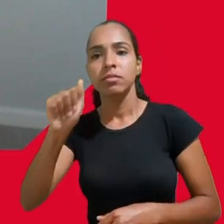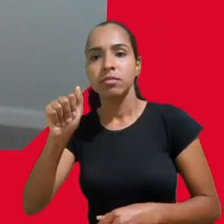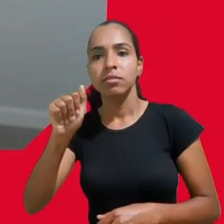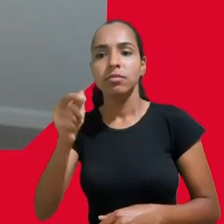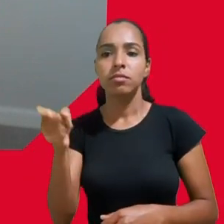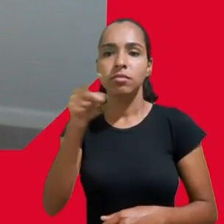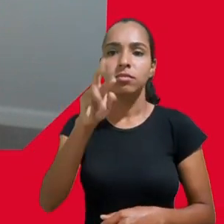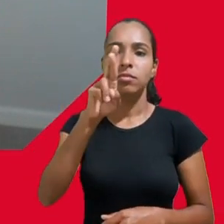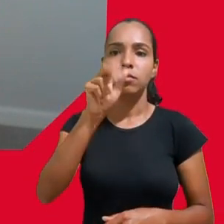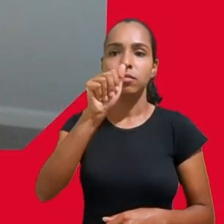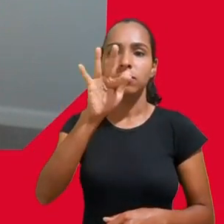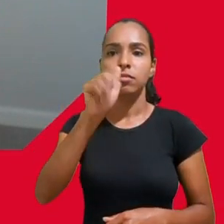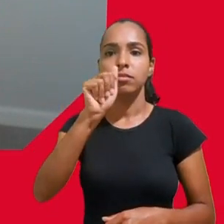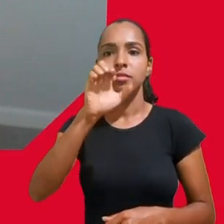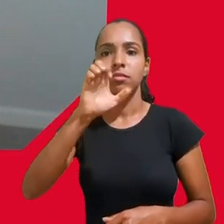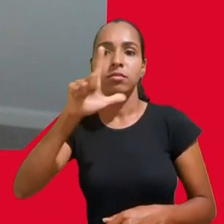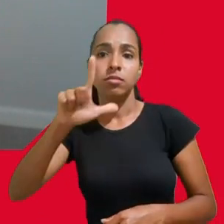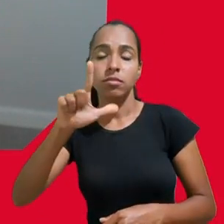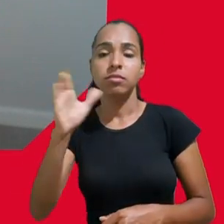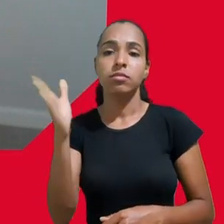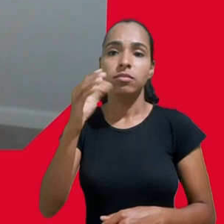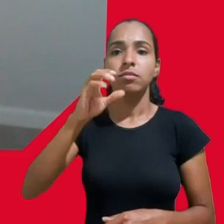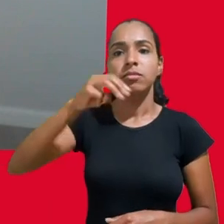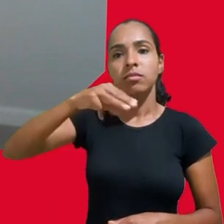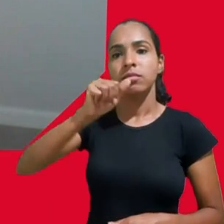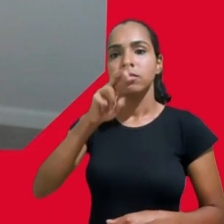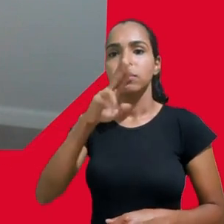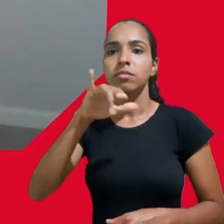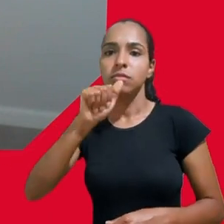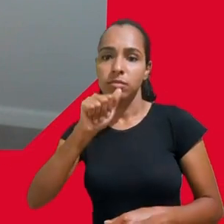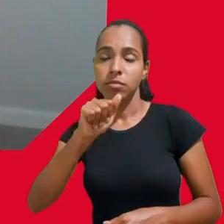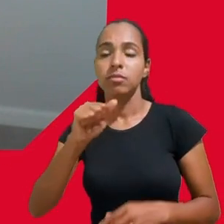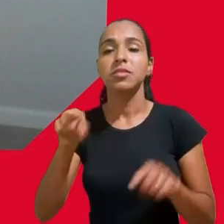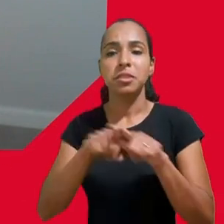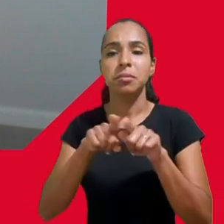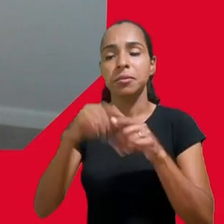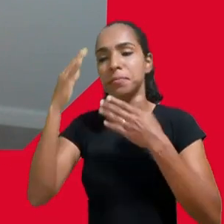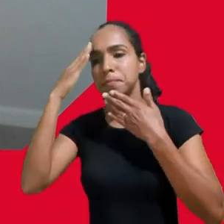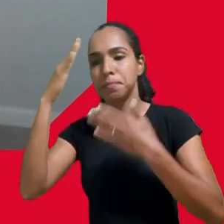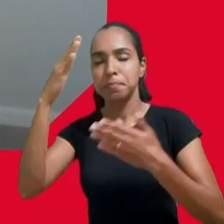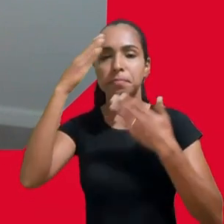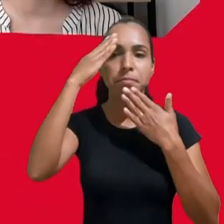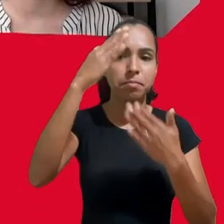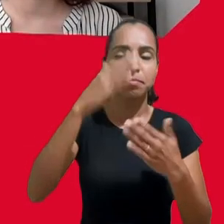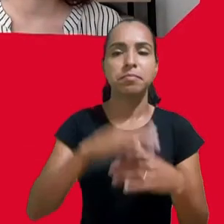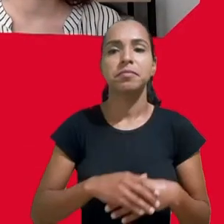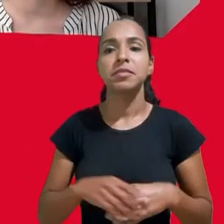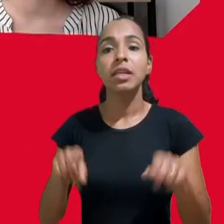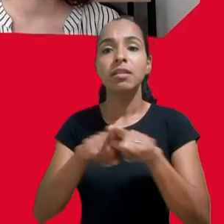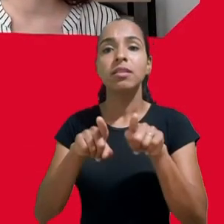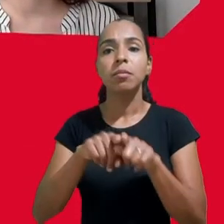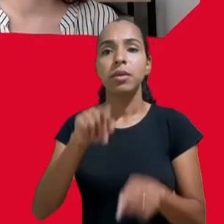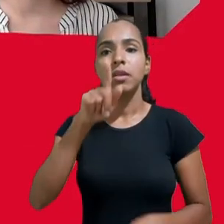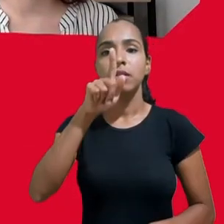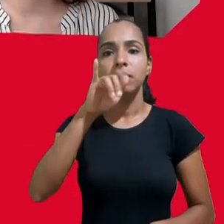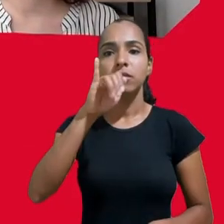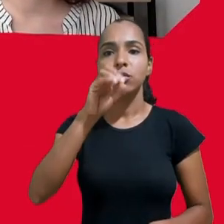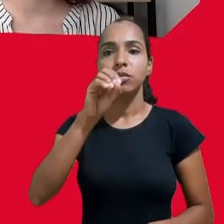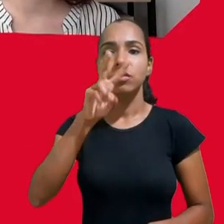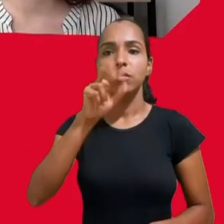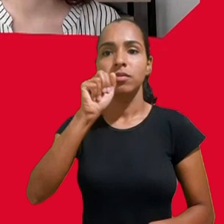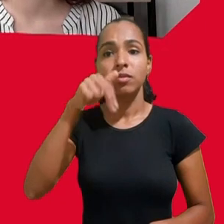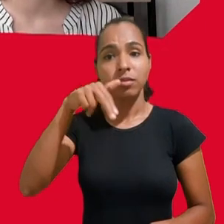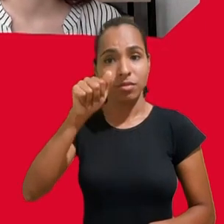eles dividiram com a gente hoje e gostaria de agradecer também a Giovana que esteve aqui do meu lado na missão de apresentar esse segundo dia do evento